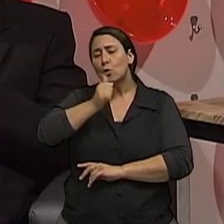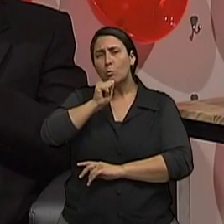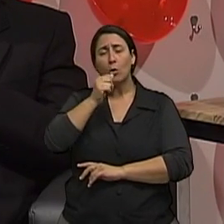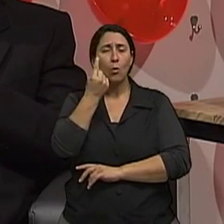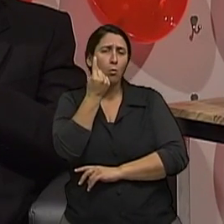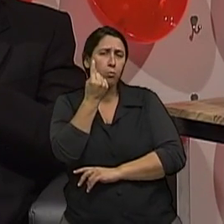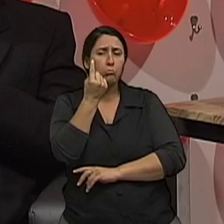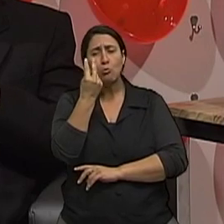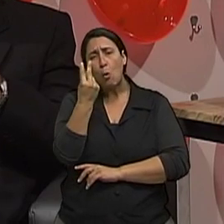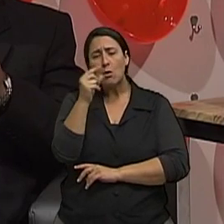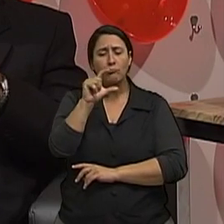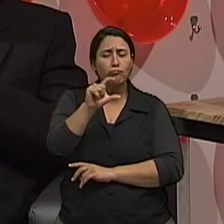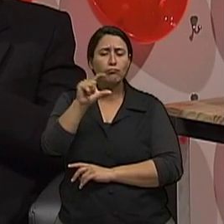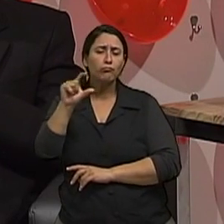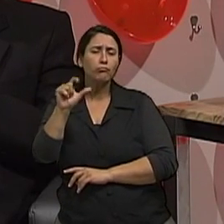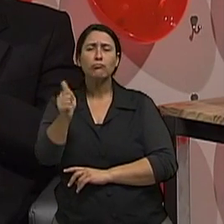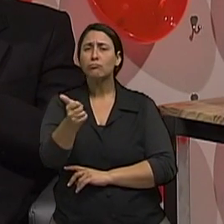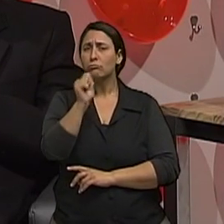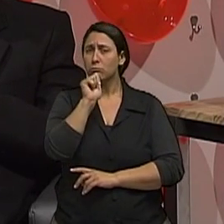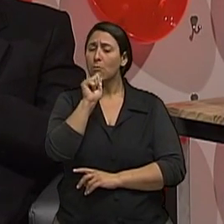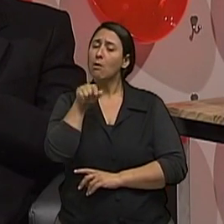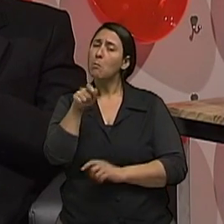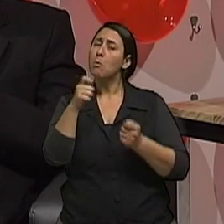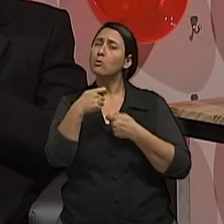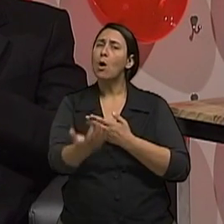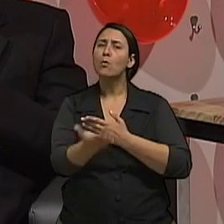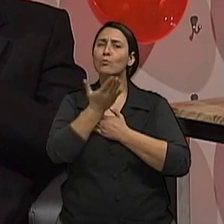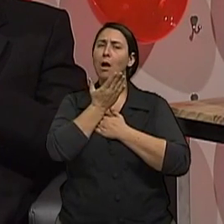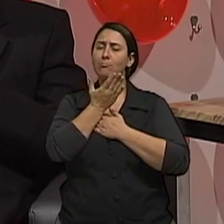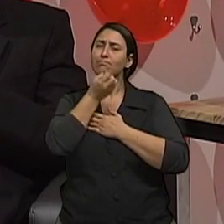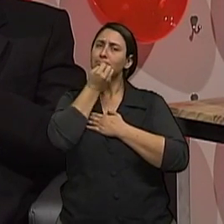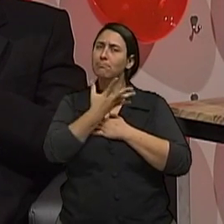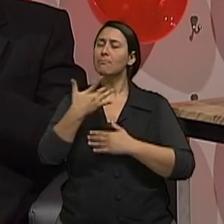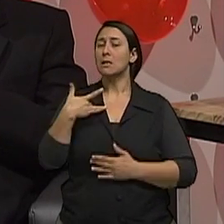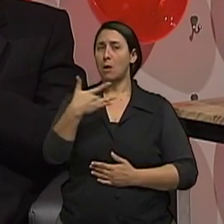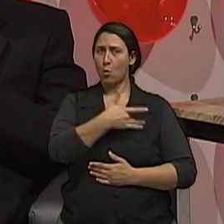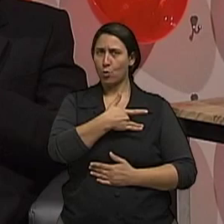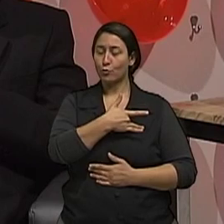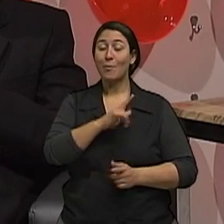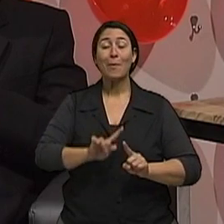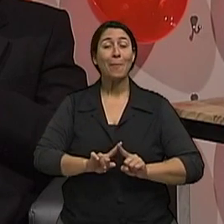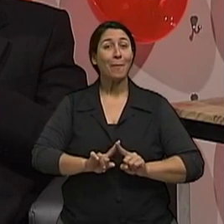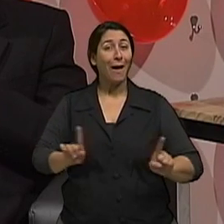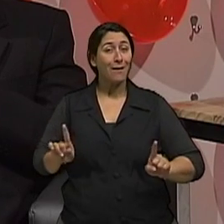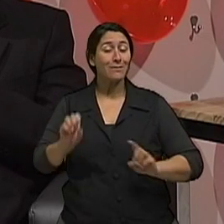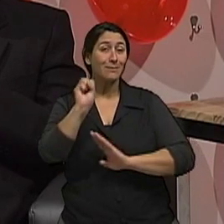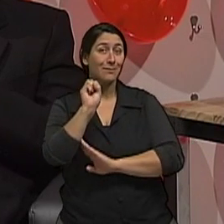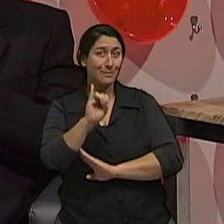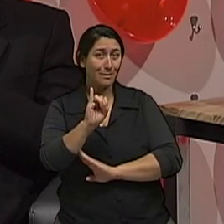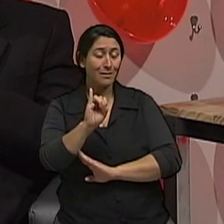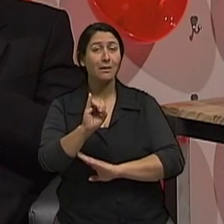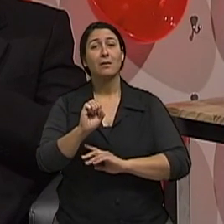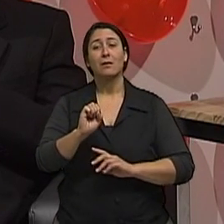que pode trazer alguns benefícios para a saúde, também pode ser consumido o